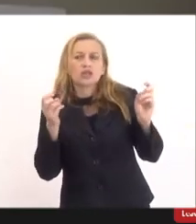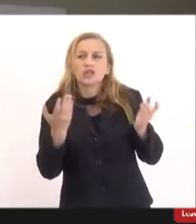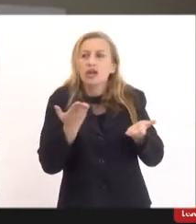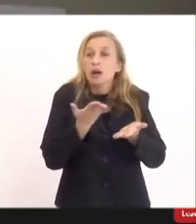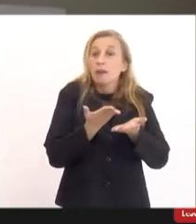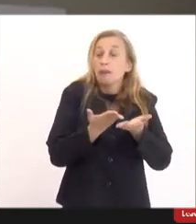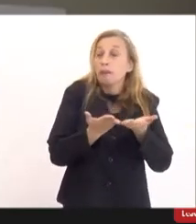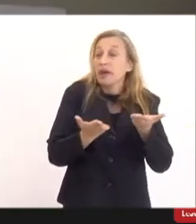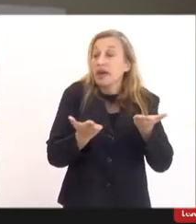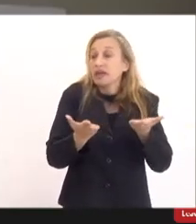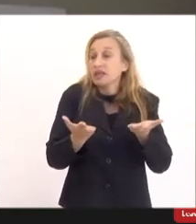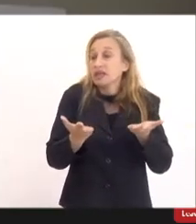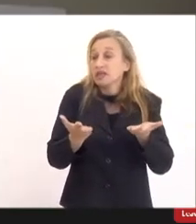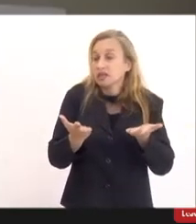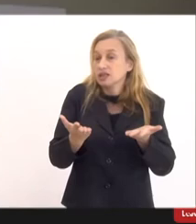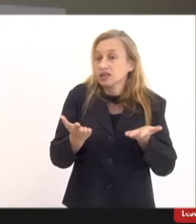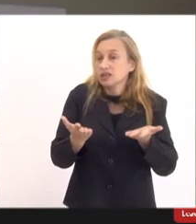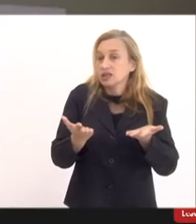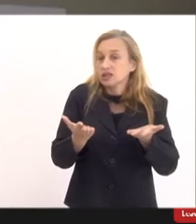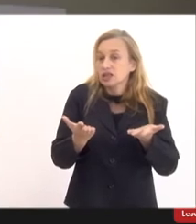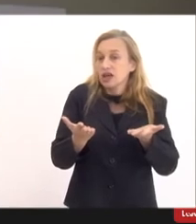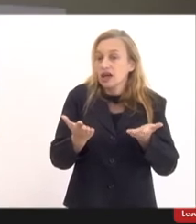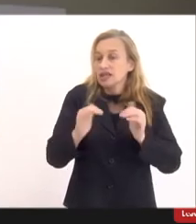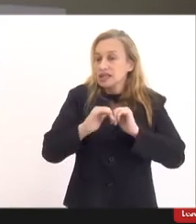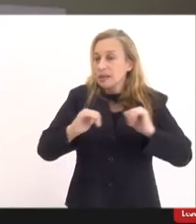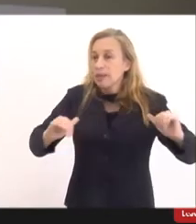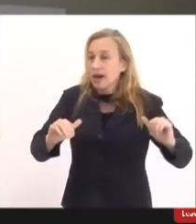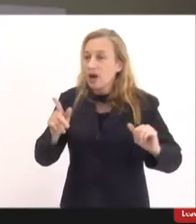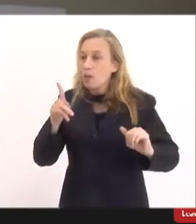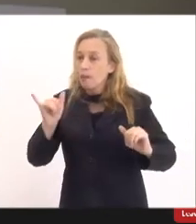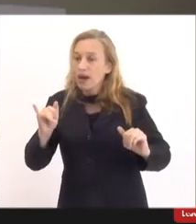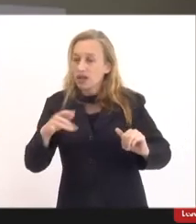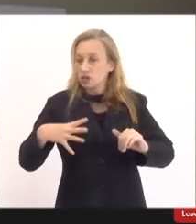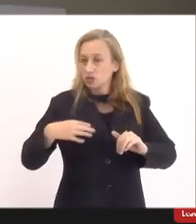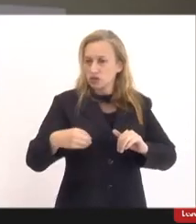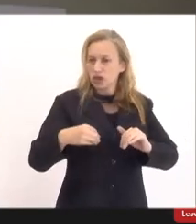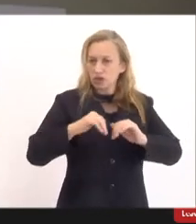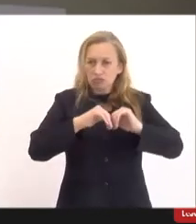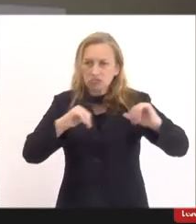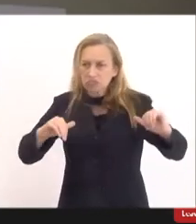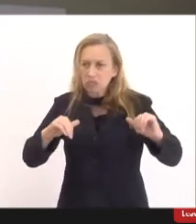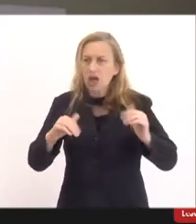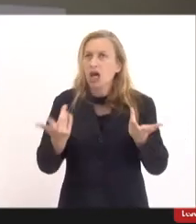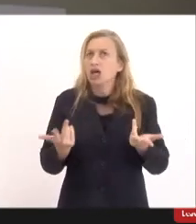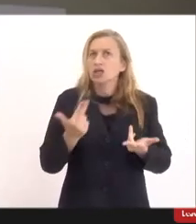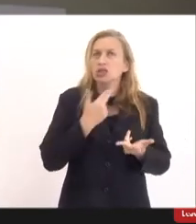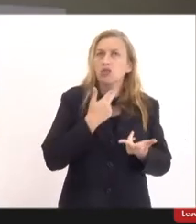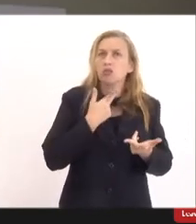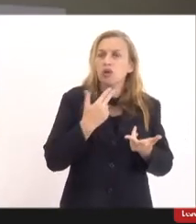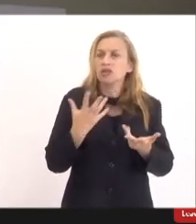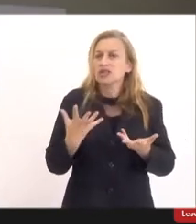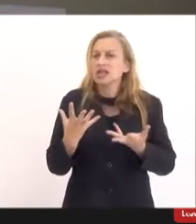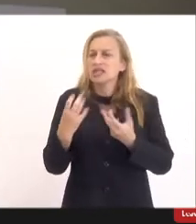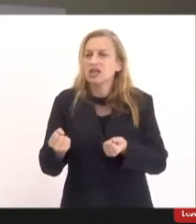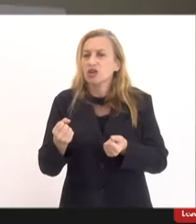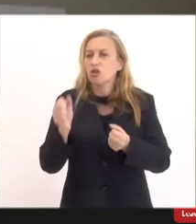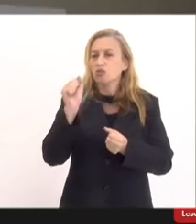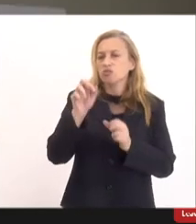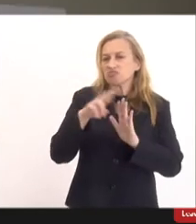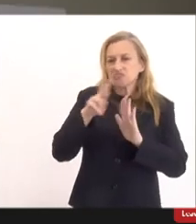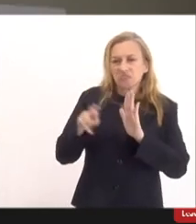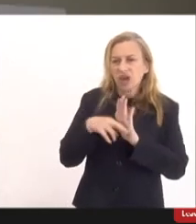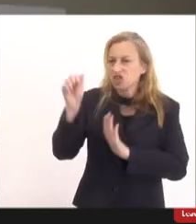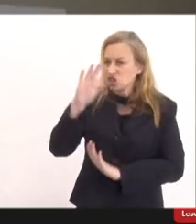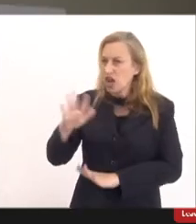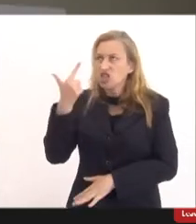guarda, afirmações um pouco extremadas, que elas não podem ser tomadas como uma regra geral. A gente